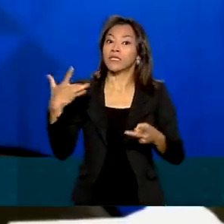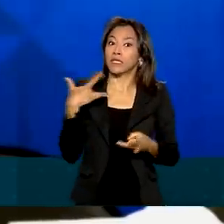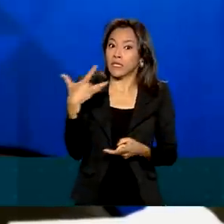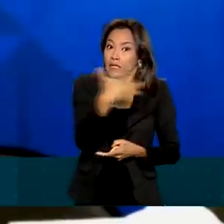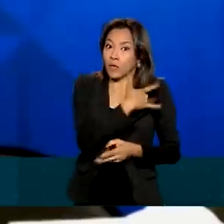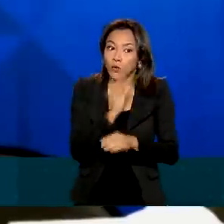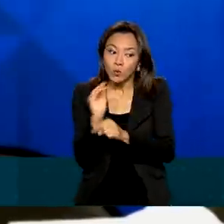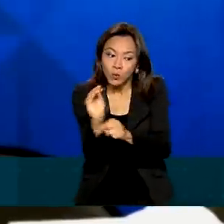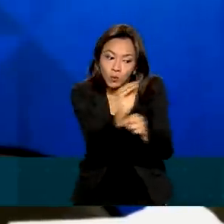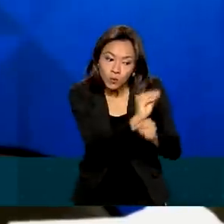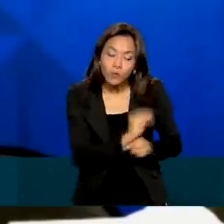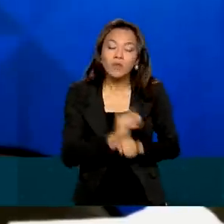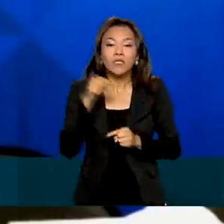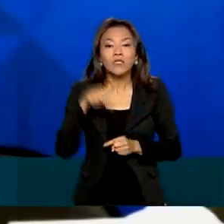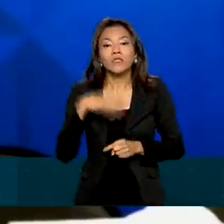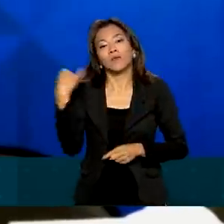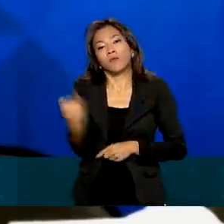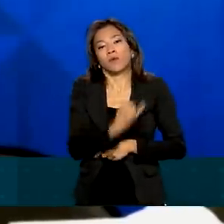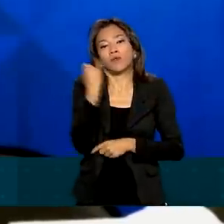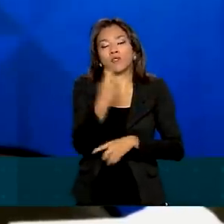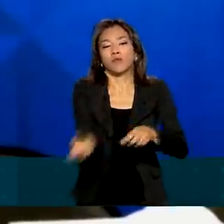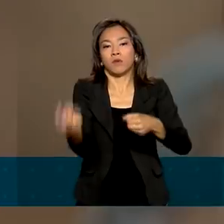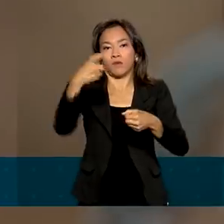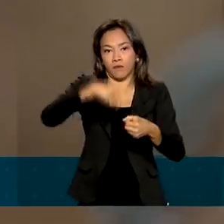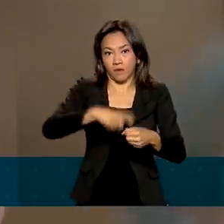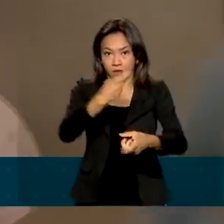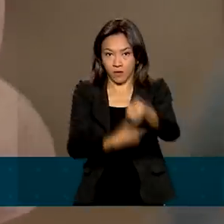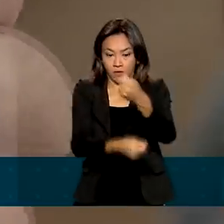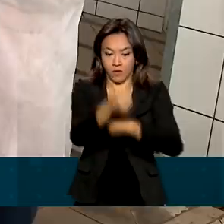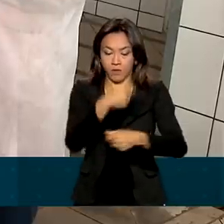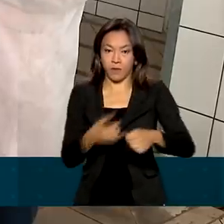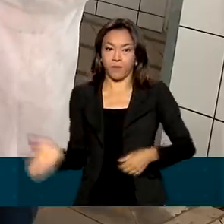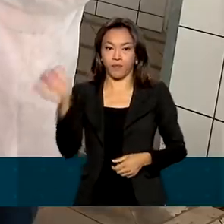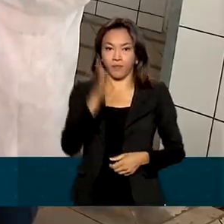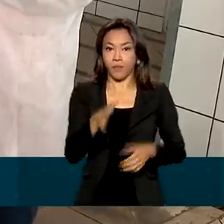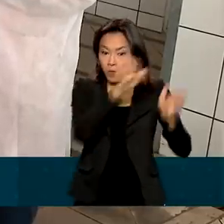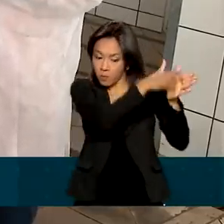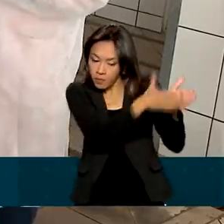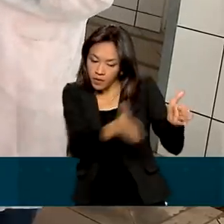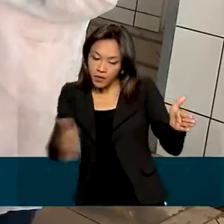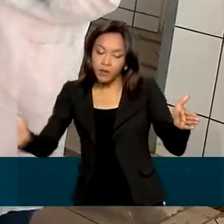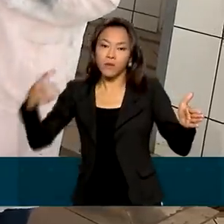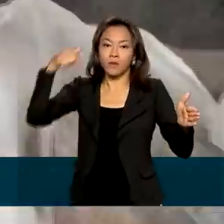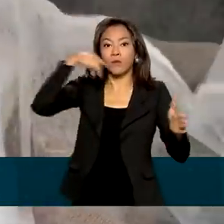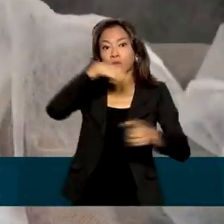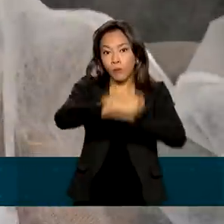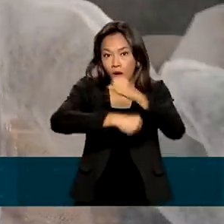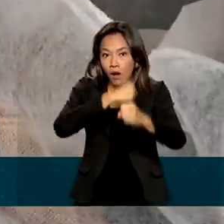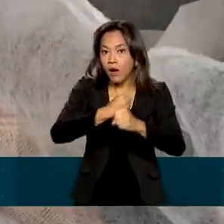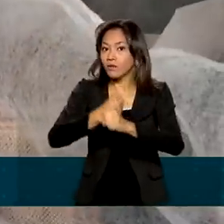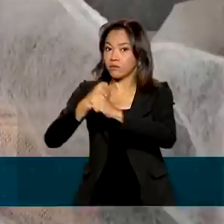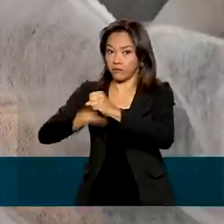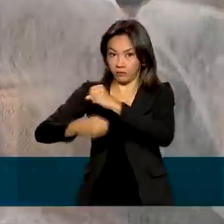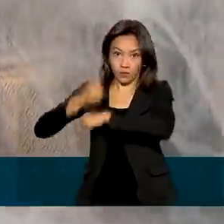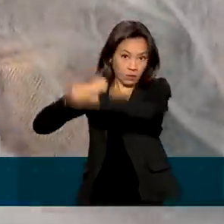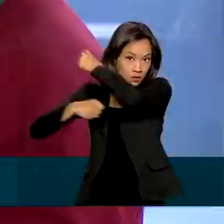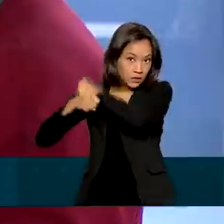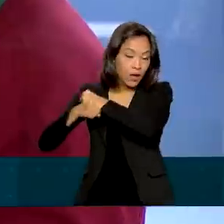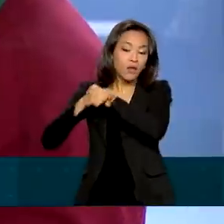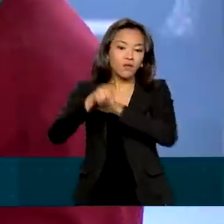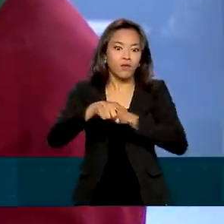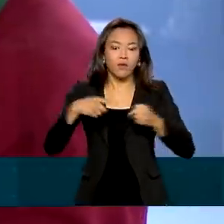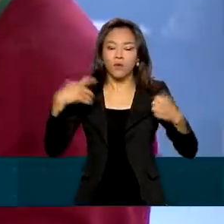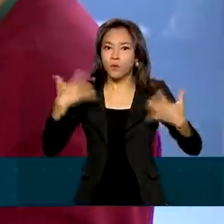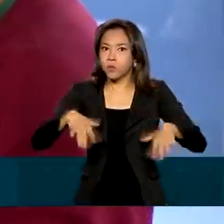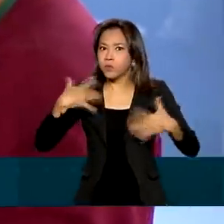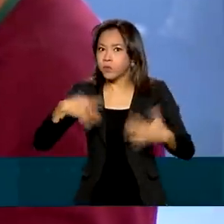imprescindíveis para a retomada da economia global. Durante o ano, a busca pelos imunizantes foi intensa nos mais de